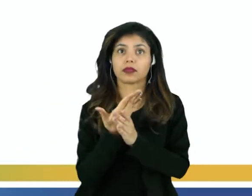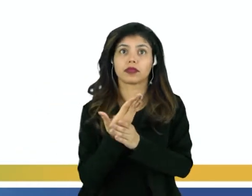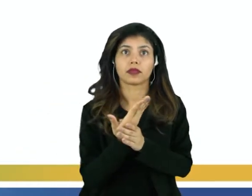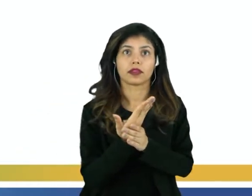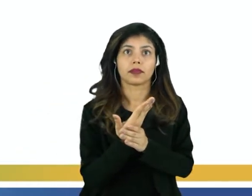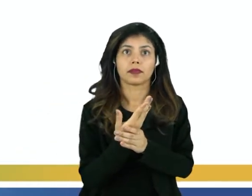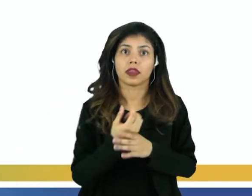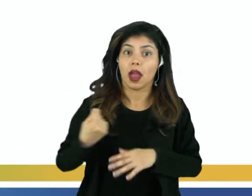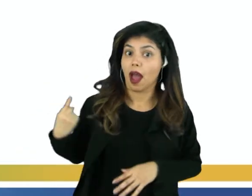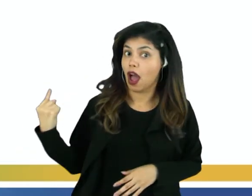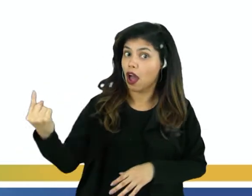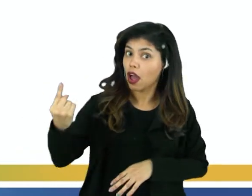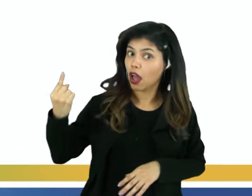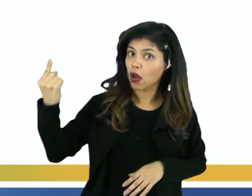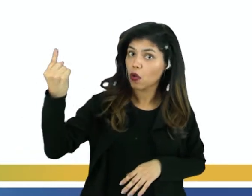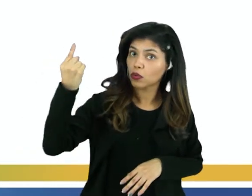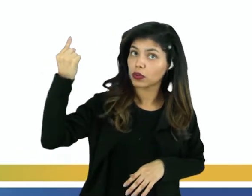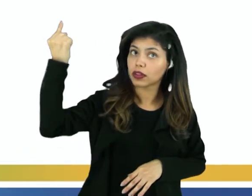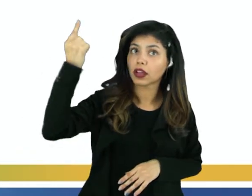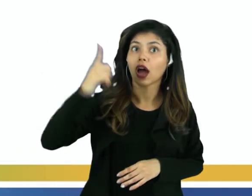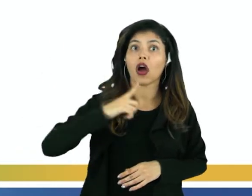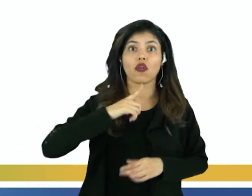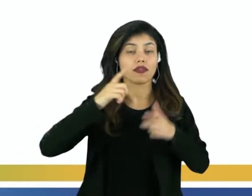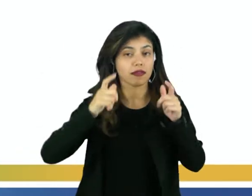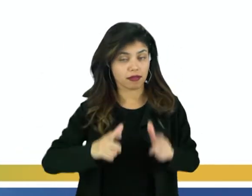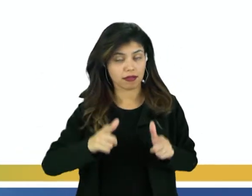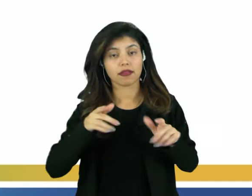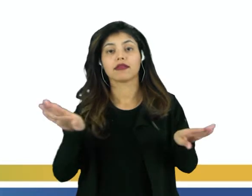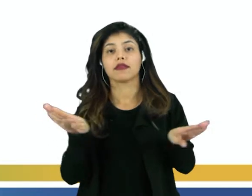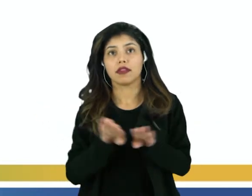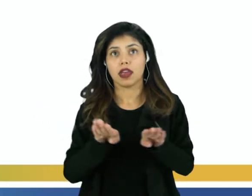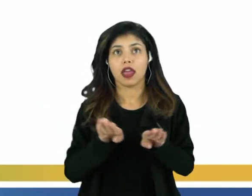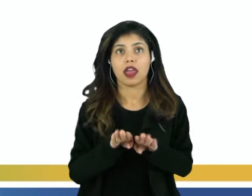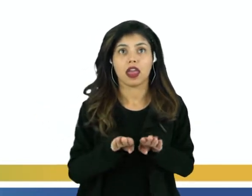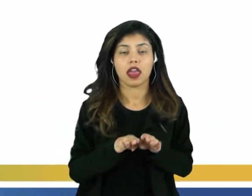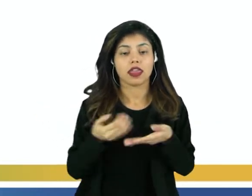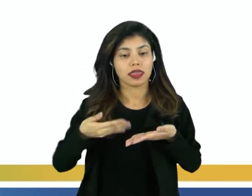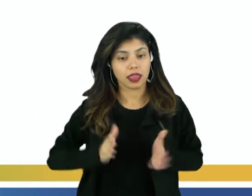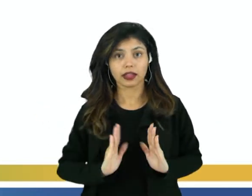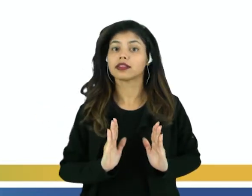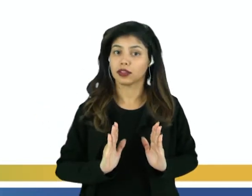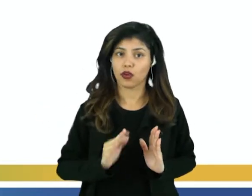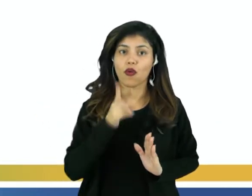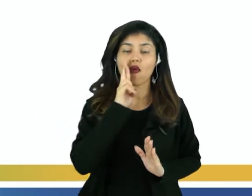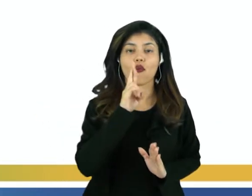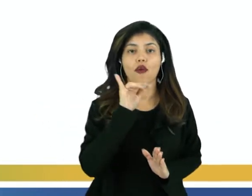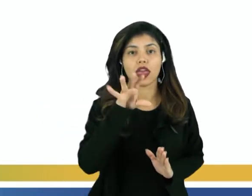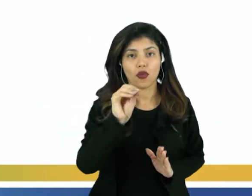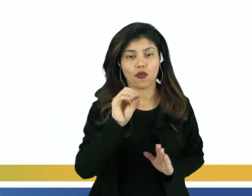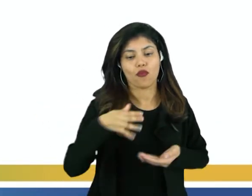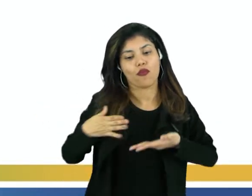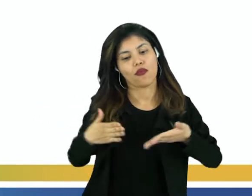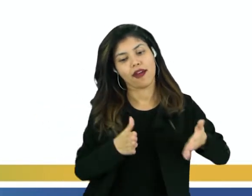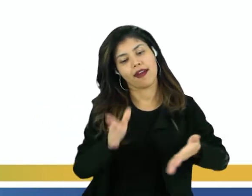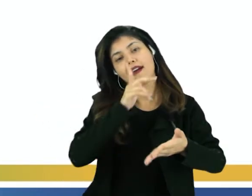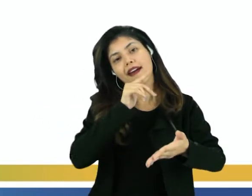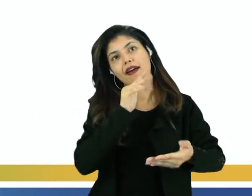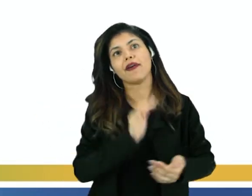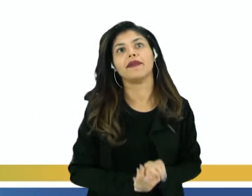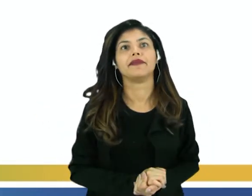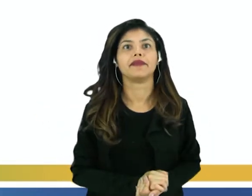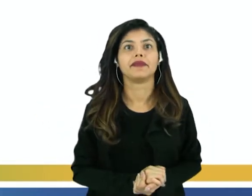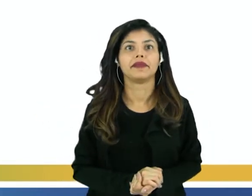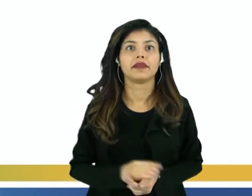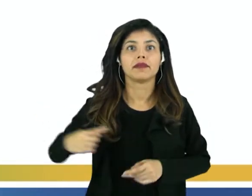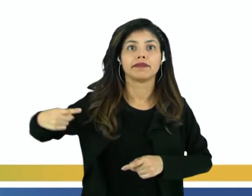é a parte mais alta de onde tem a origem do rio principal. Logo abaixo, no meio da figura, você tem aí